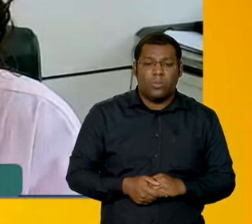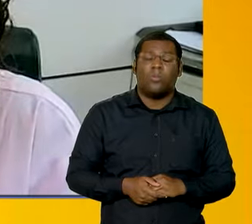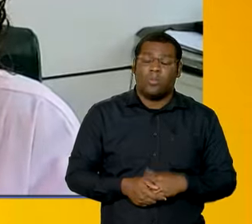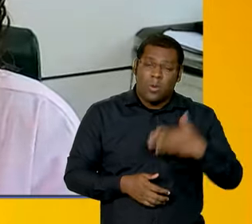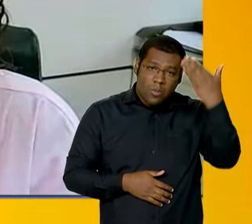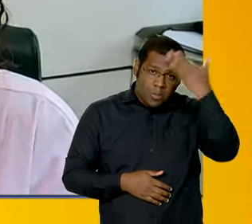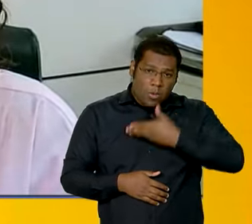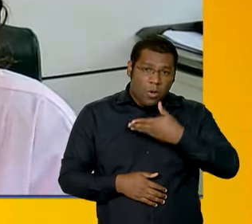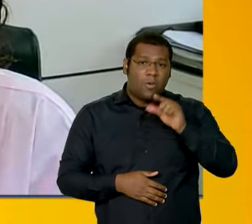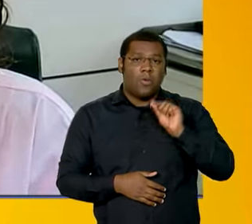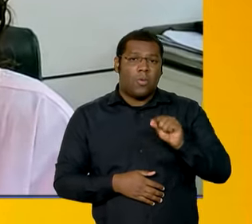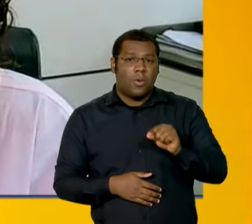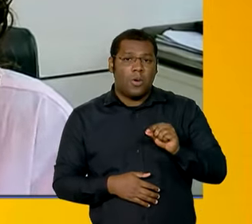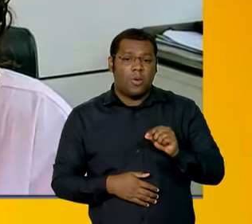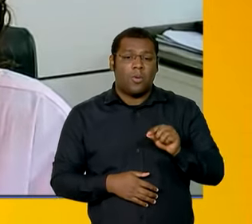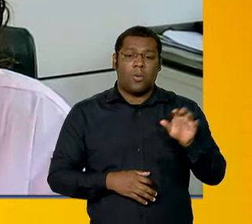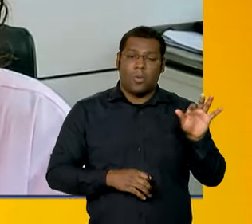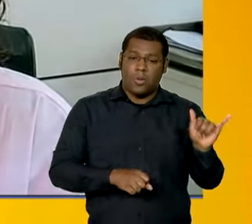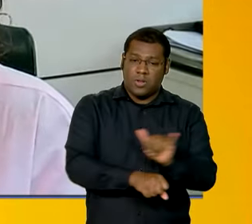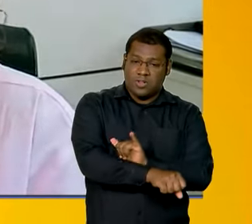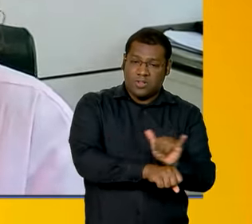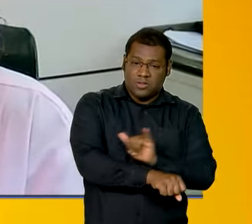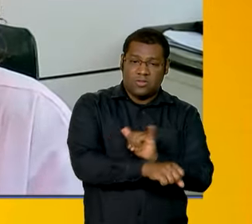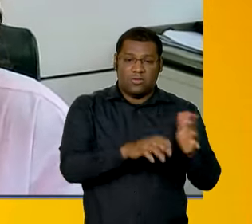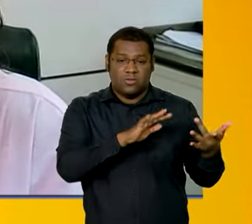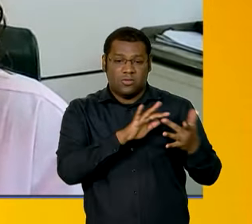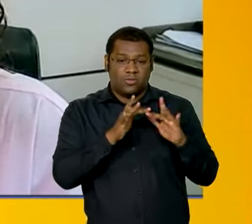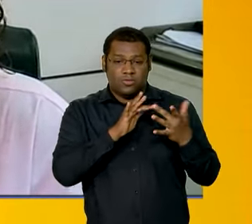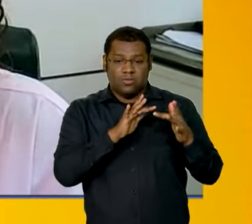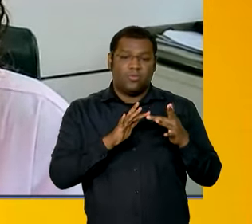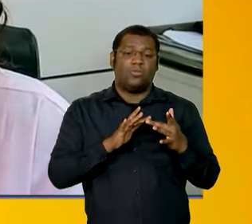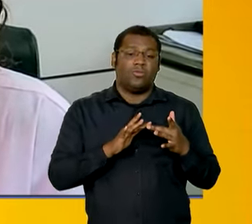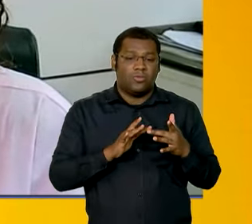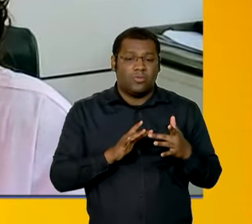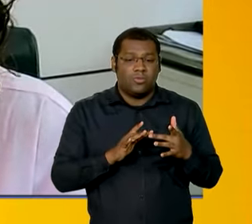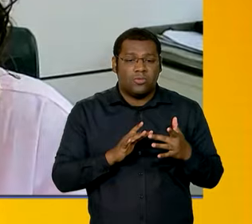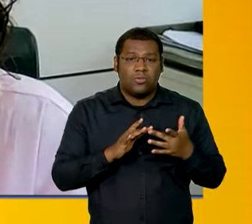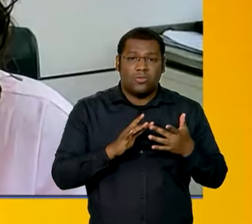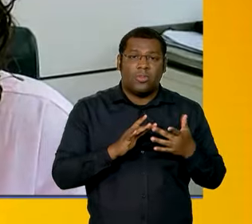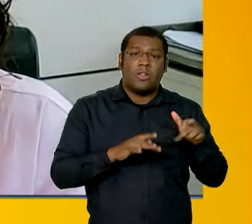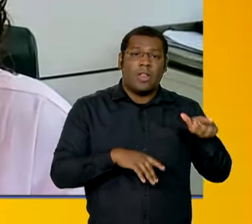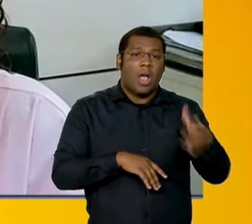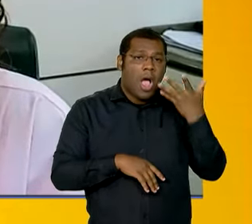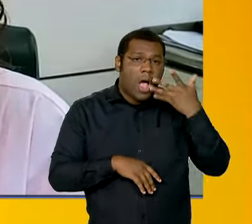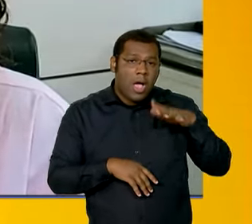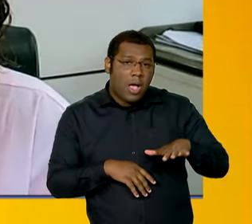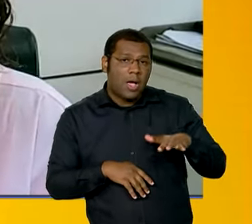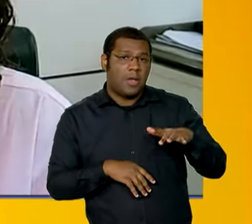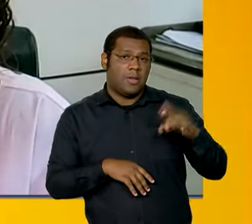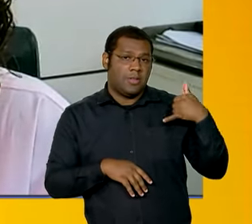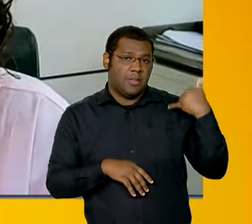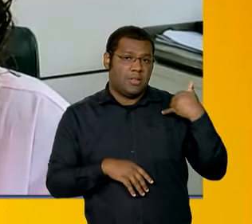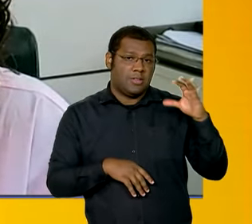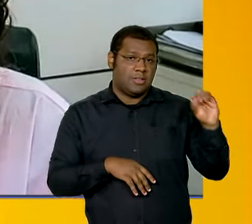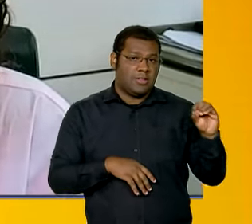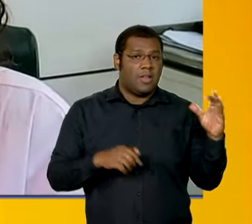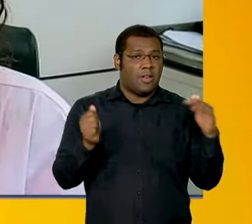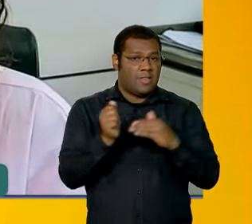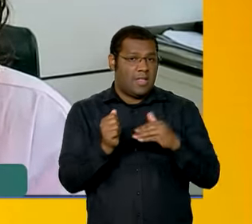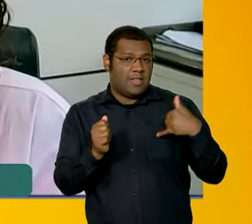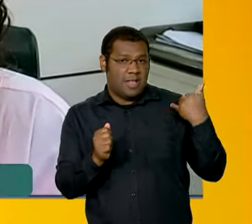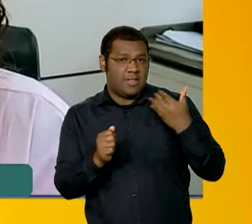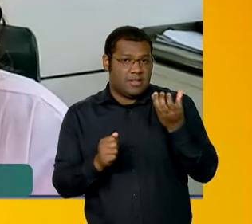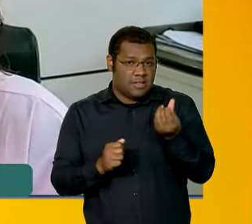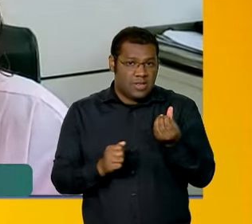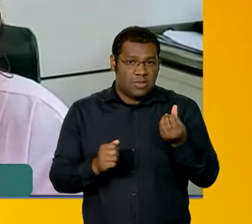importante. A gente praticamente tirou quase todas as crianças na primeira infância dessa situação de pobreza,